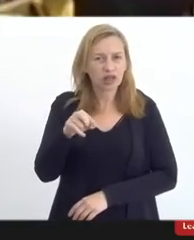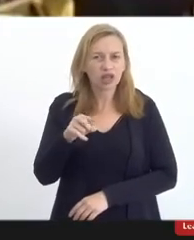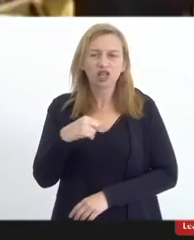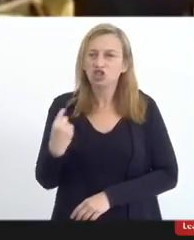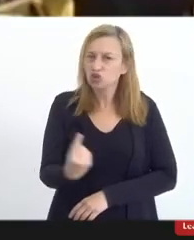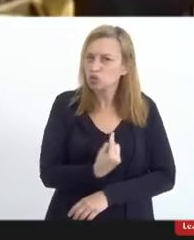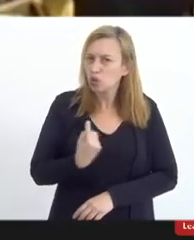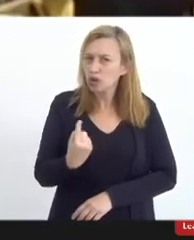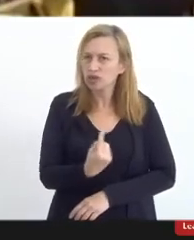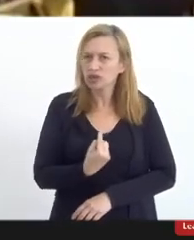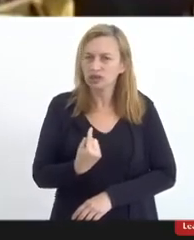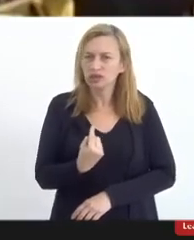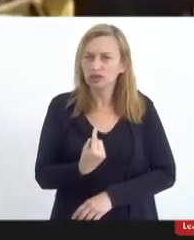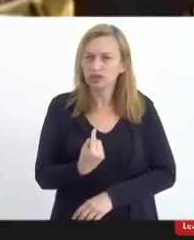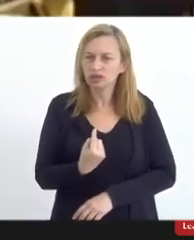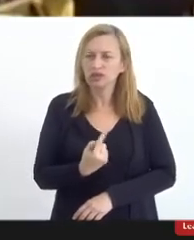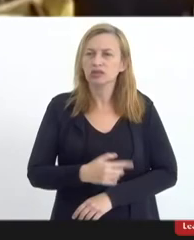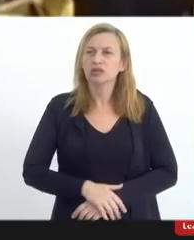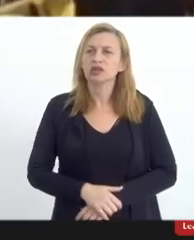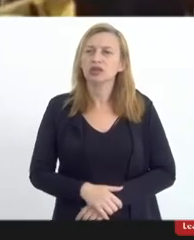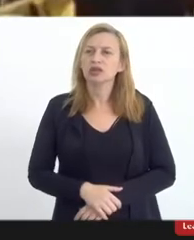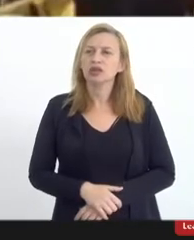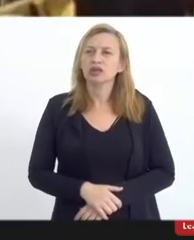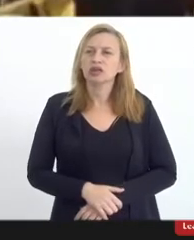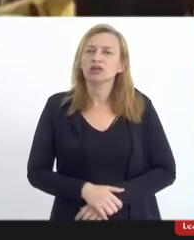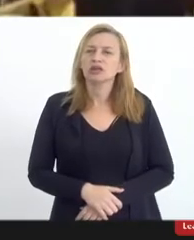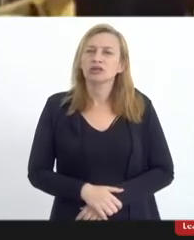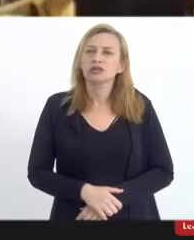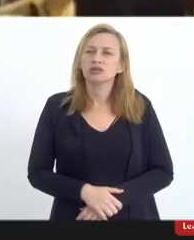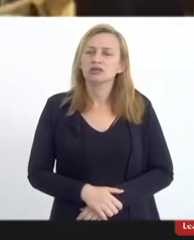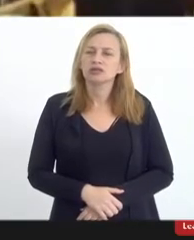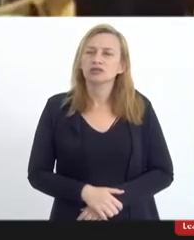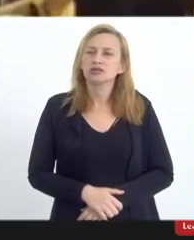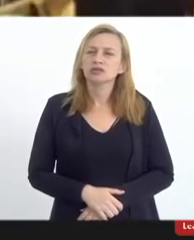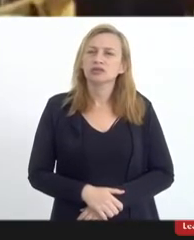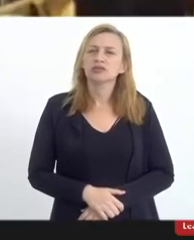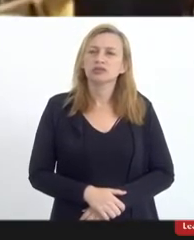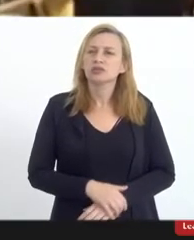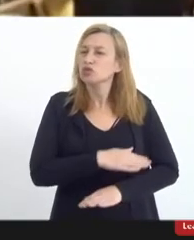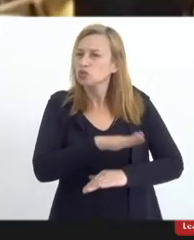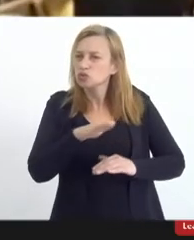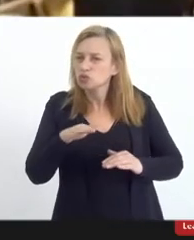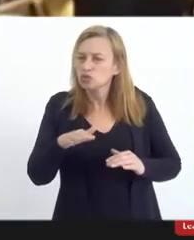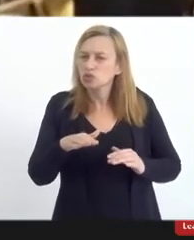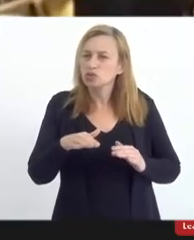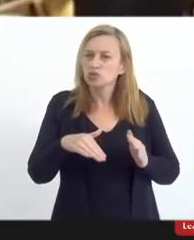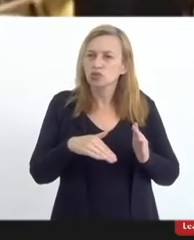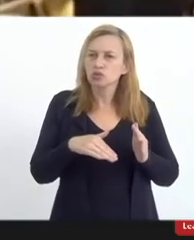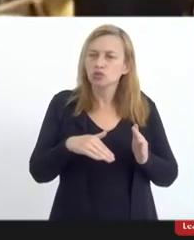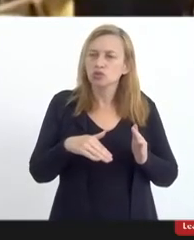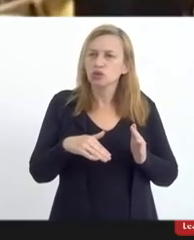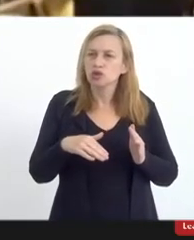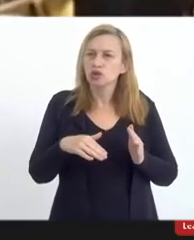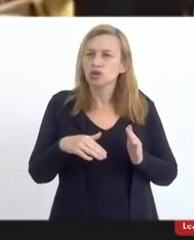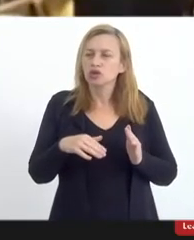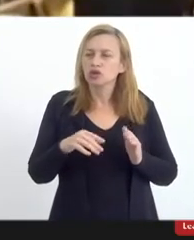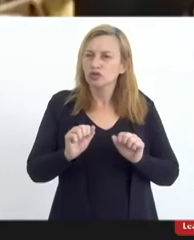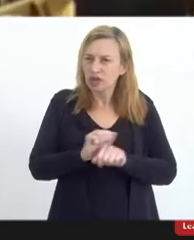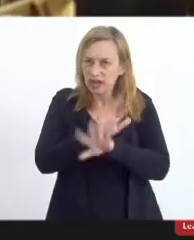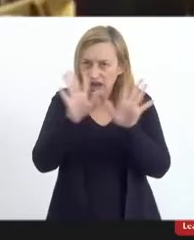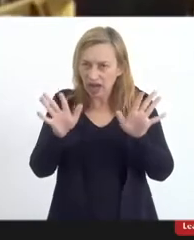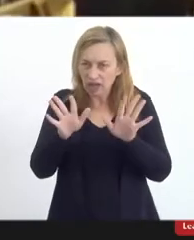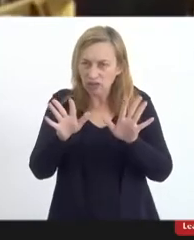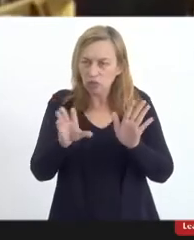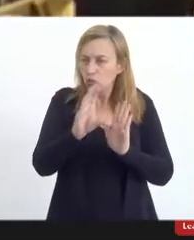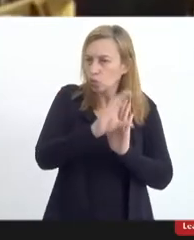nós contemplamos, e isso ficou claro em todos os... que no currículo não tem os conteúdos,